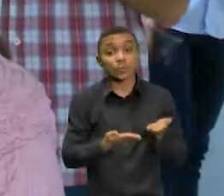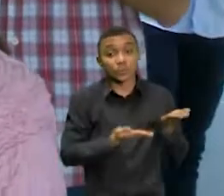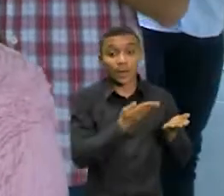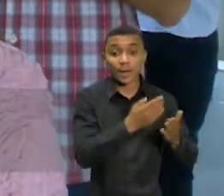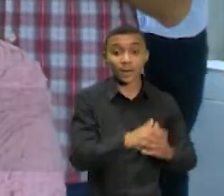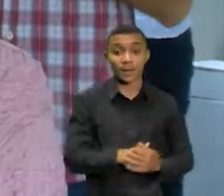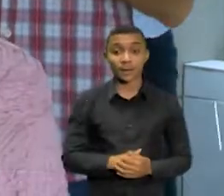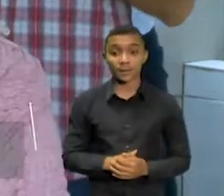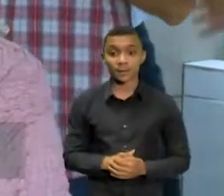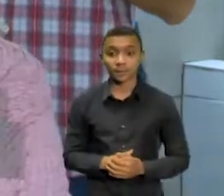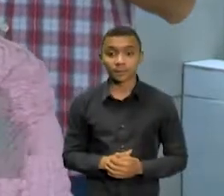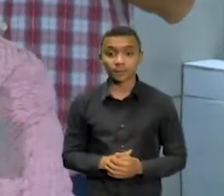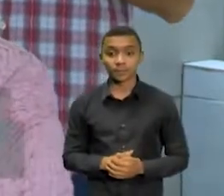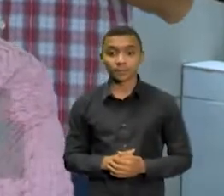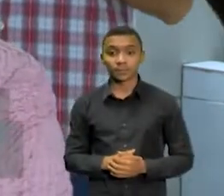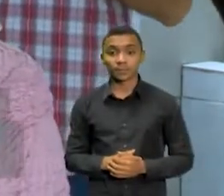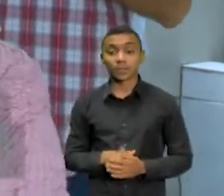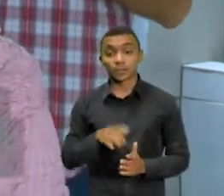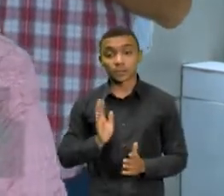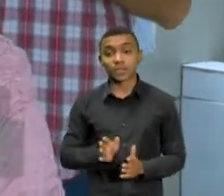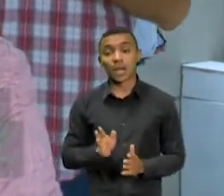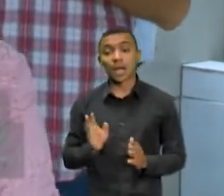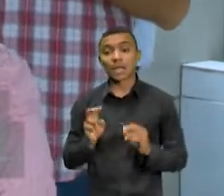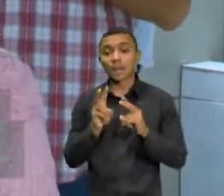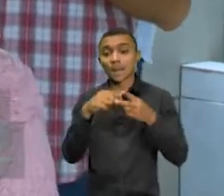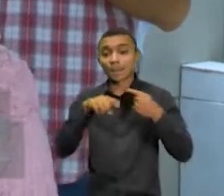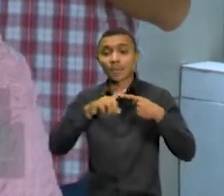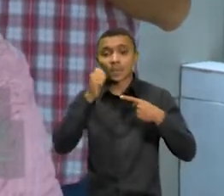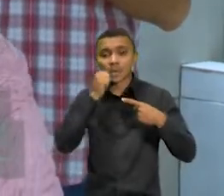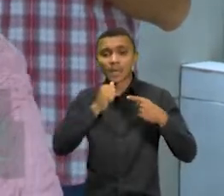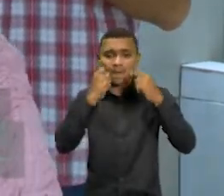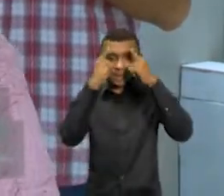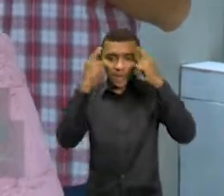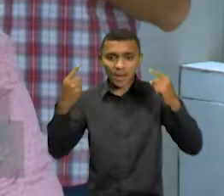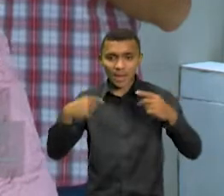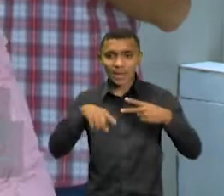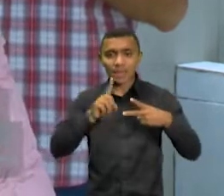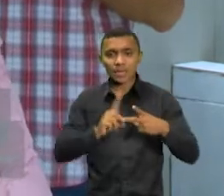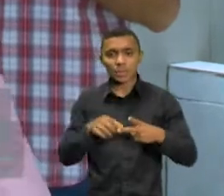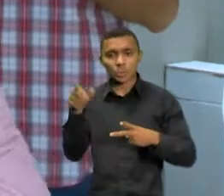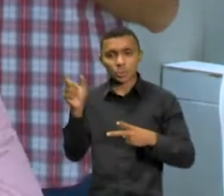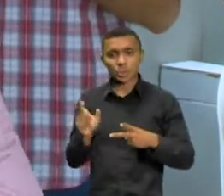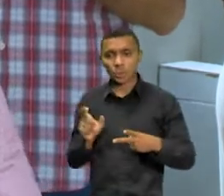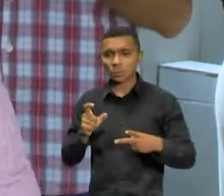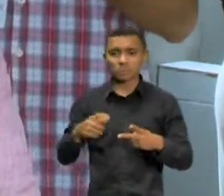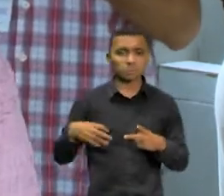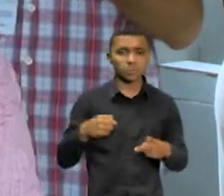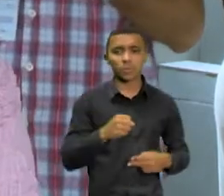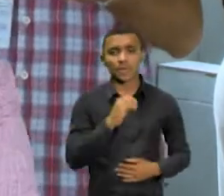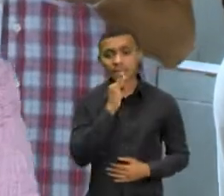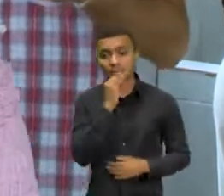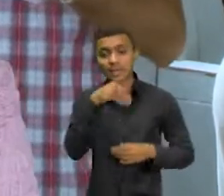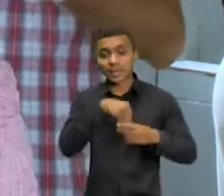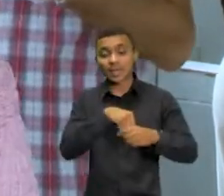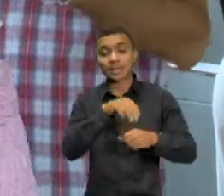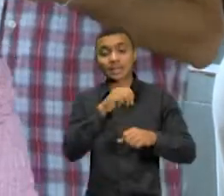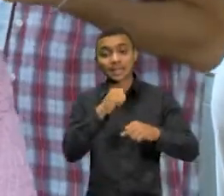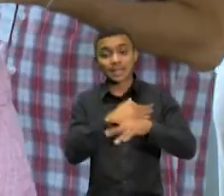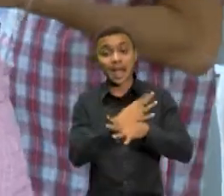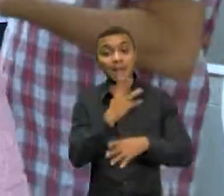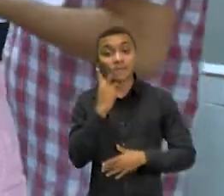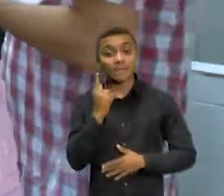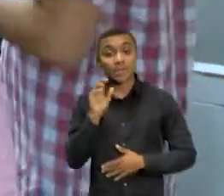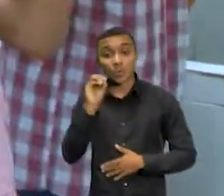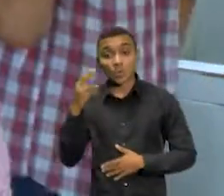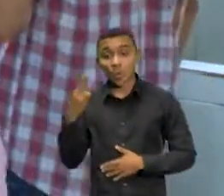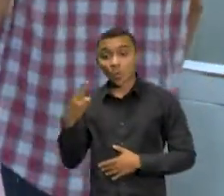Rede Acolhe, que ela atende vítimas de violência, de crimes violentos contra a pessoa que acontecem tanto em Fortaleza como na região metropolitana.